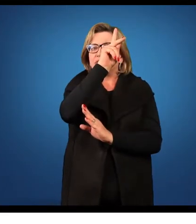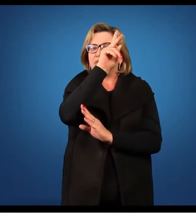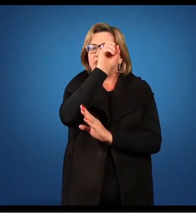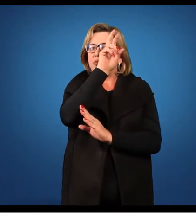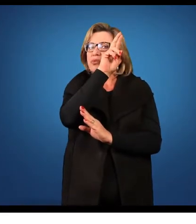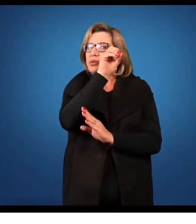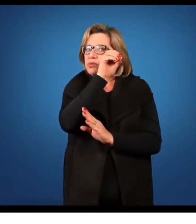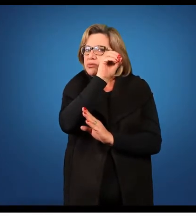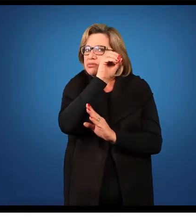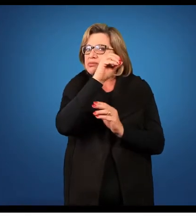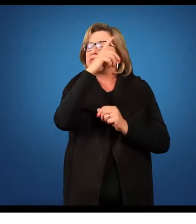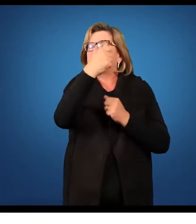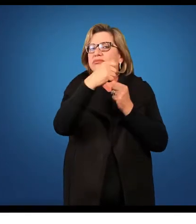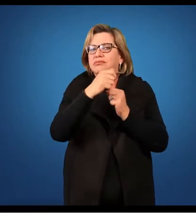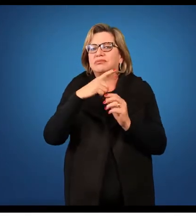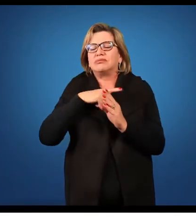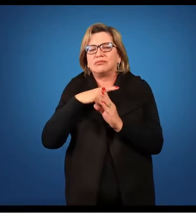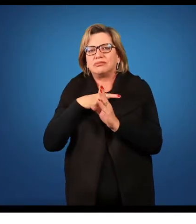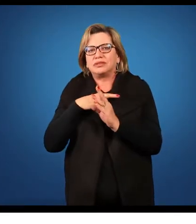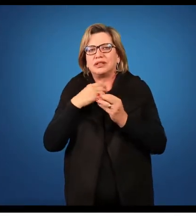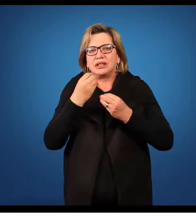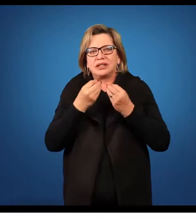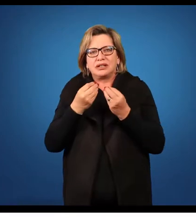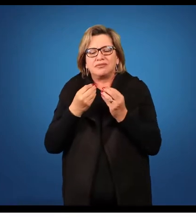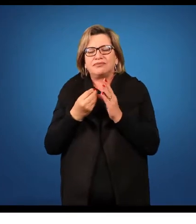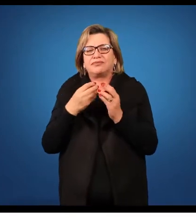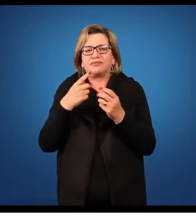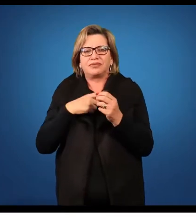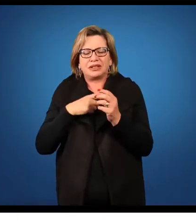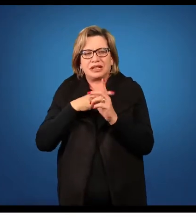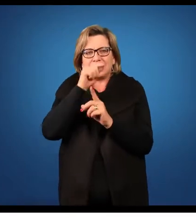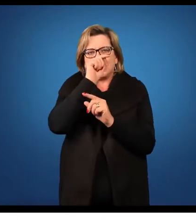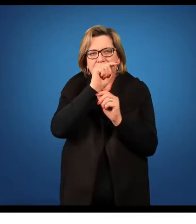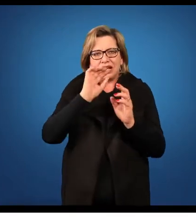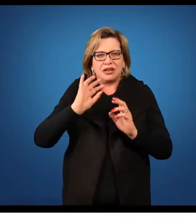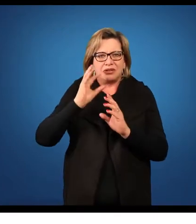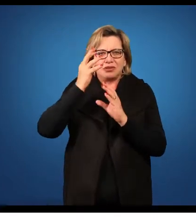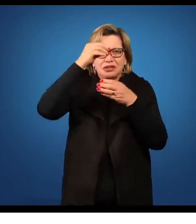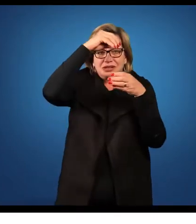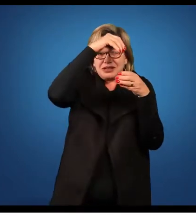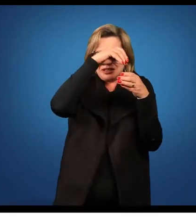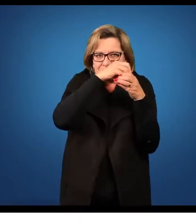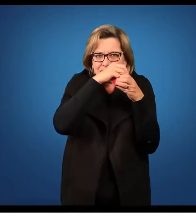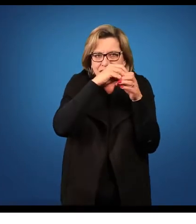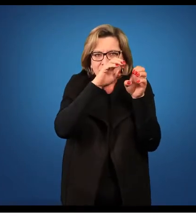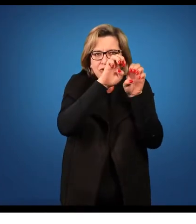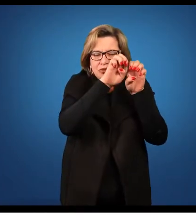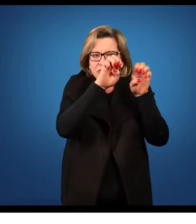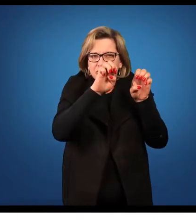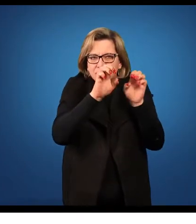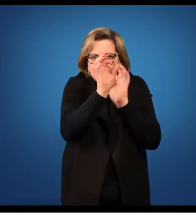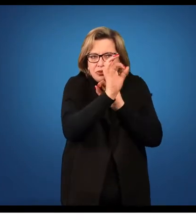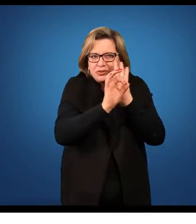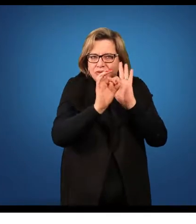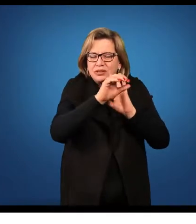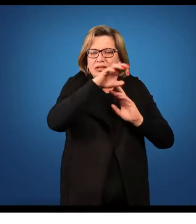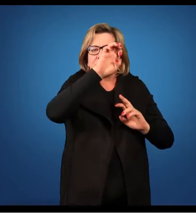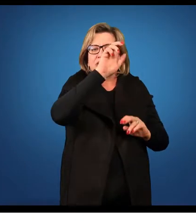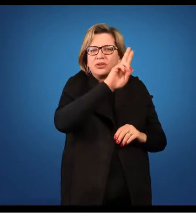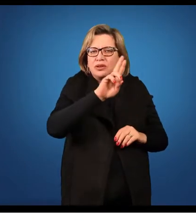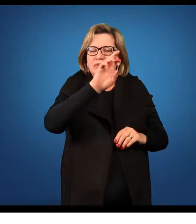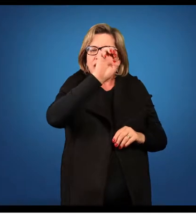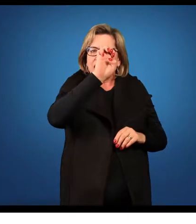Para a produção dos esporos, eles ocorrem, a produção dos esporos ocorre dentro de uma estrutura especializada chamada esporanjo.